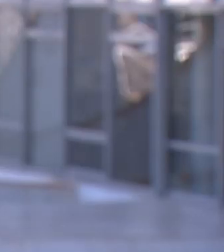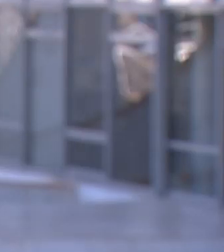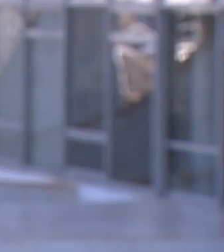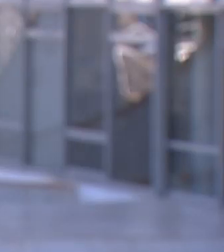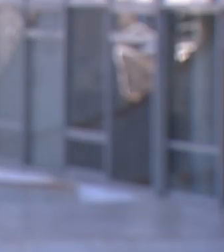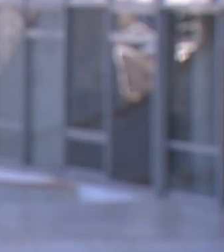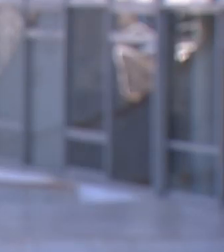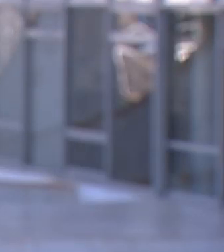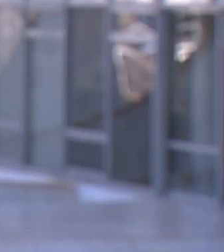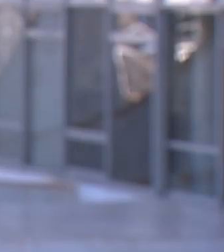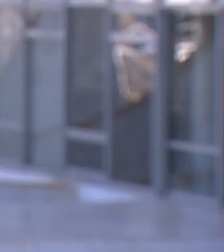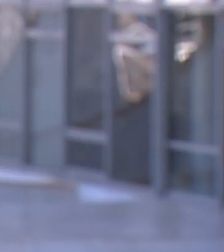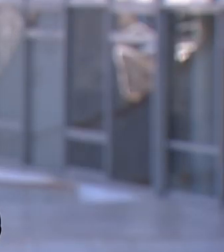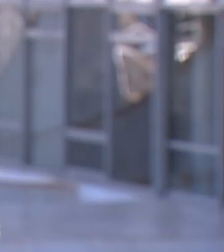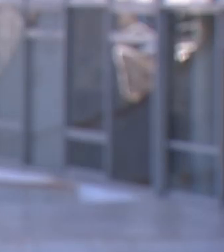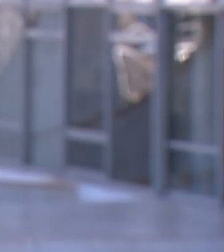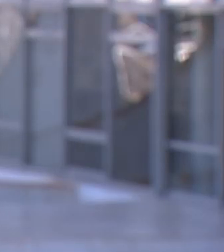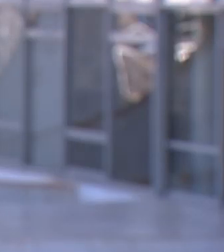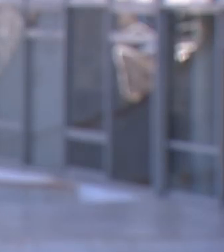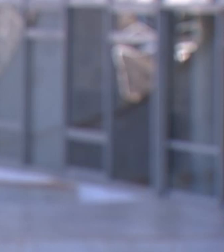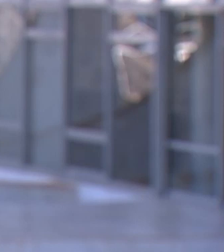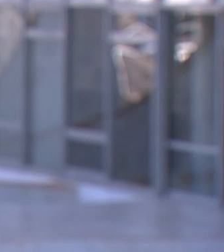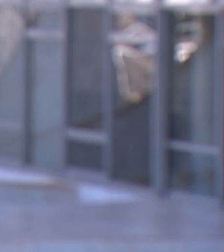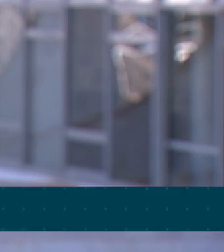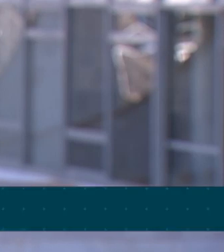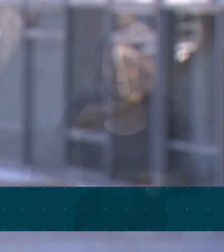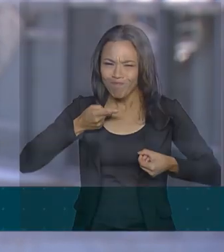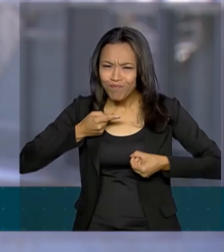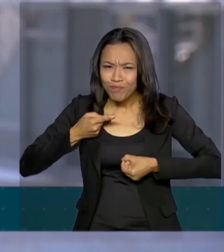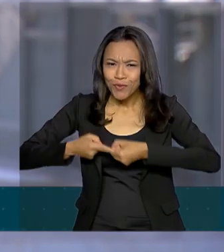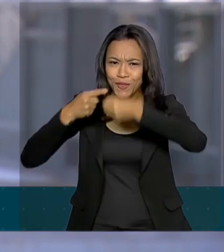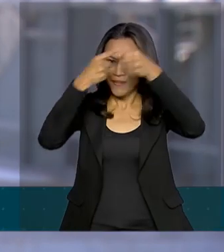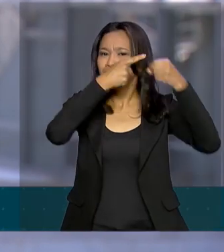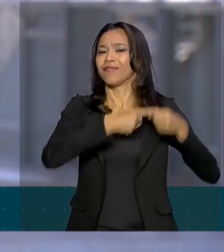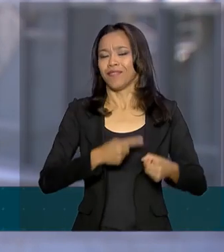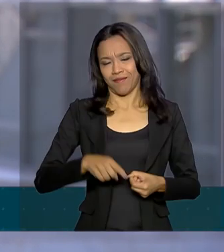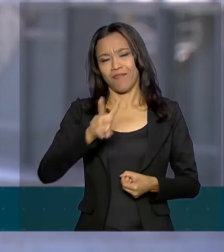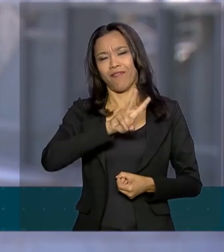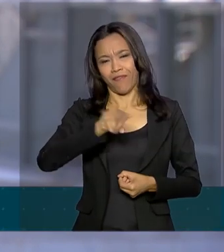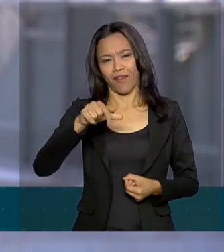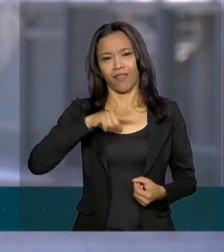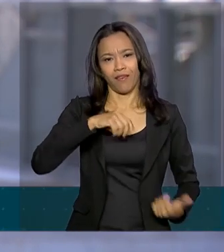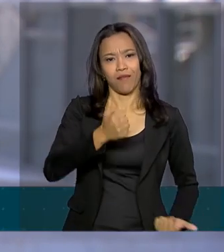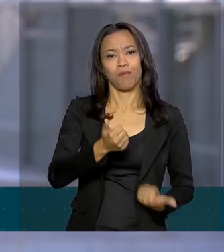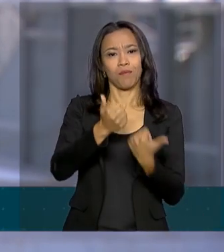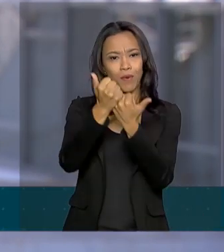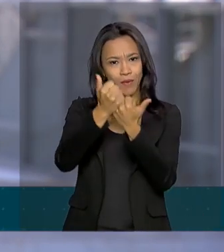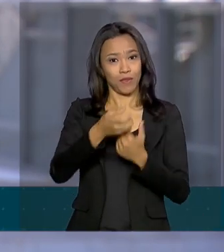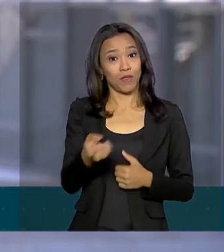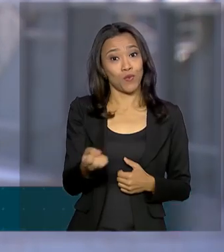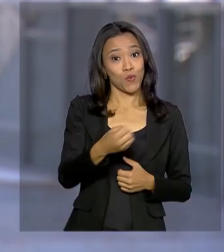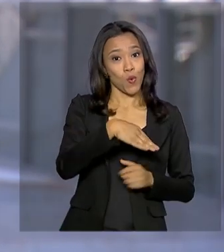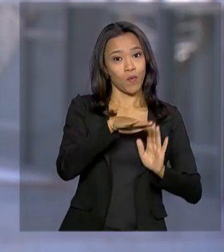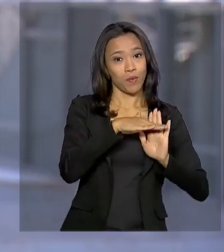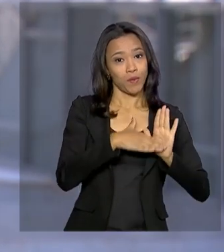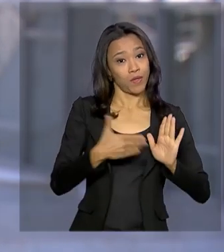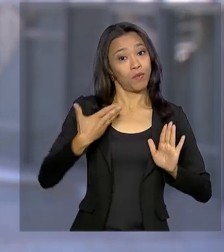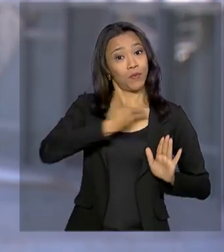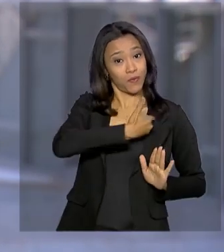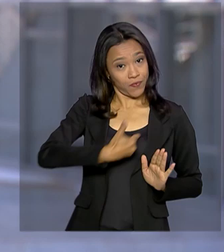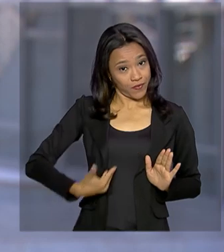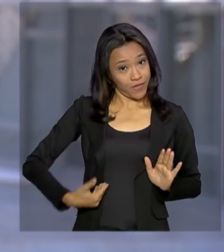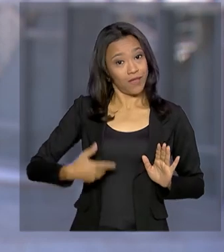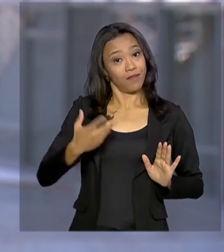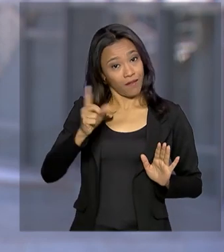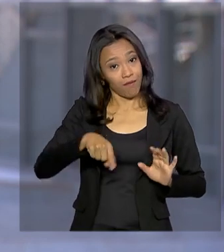Olha, cerca de 5 mil municípios aí serão atendidos pelo novo programa. E segundo o ministro da Saúde, o